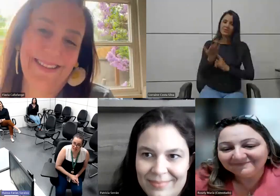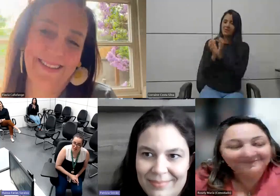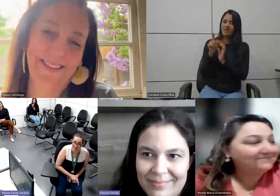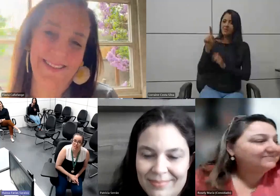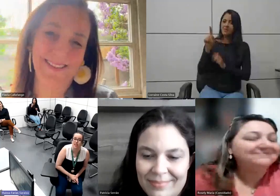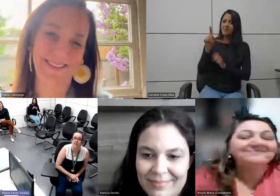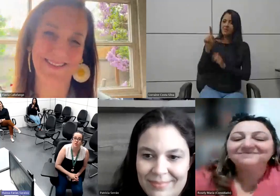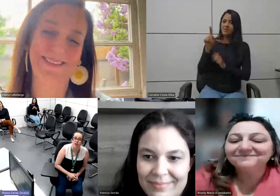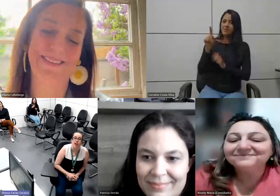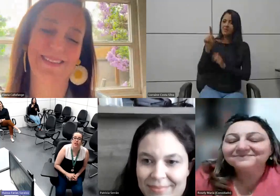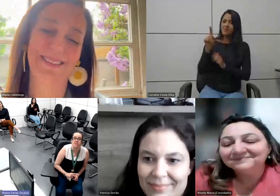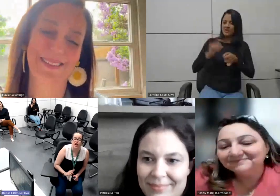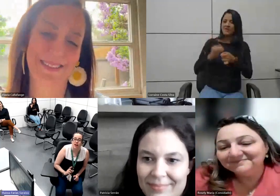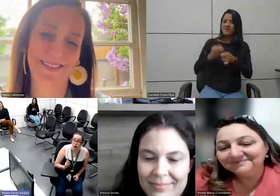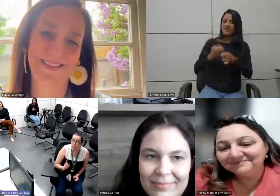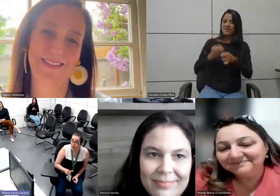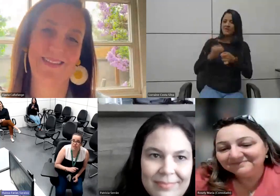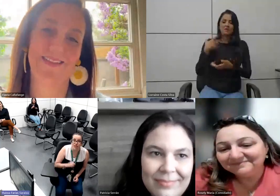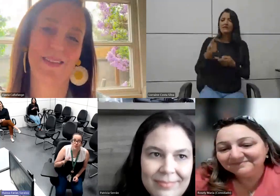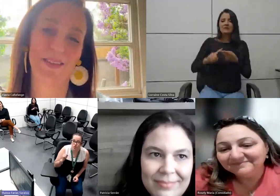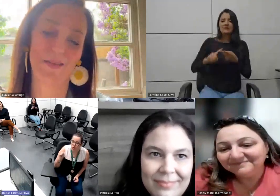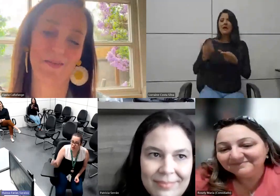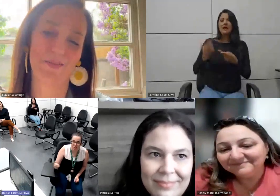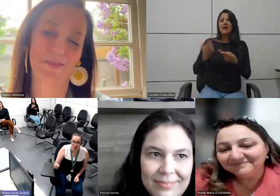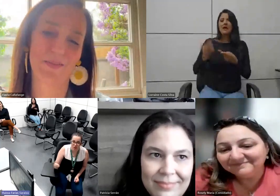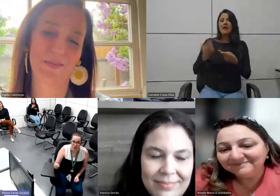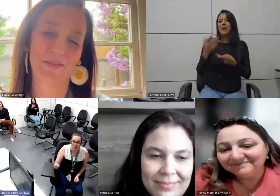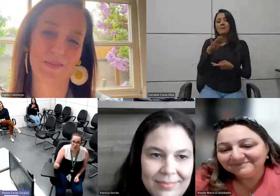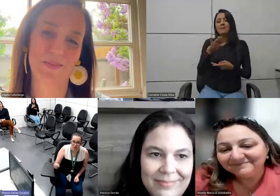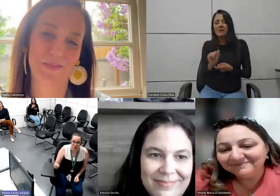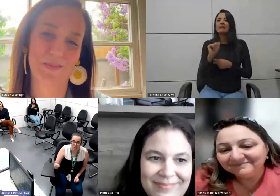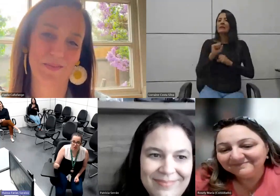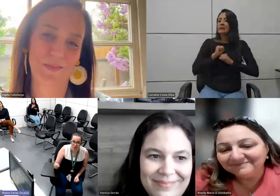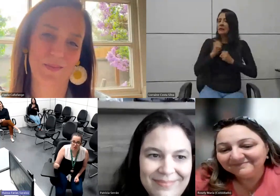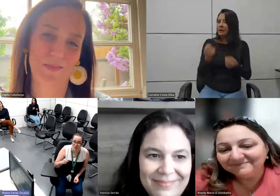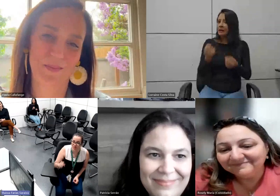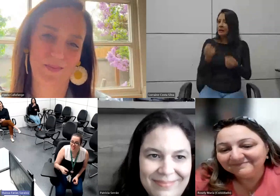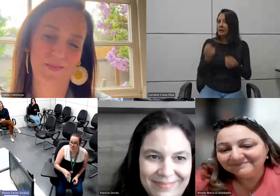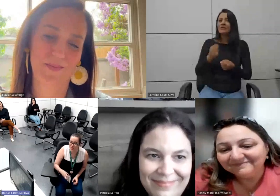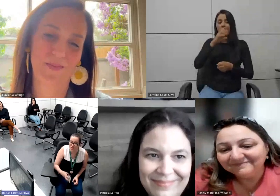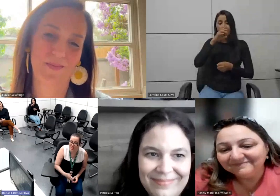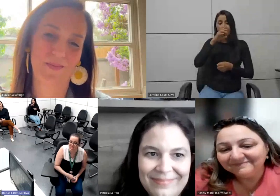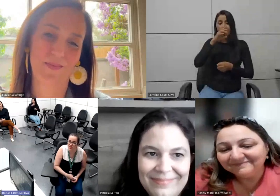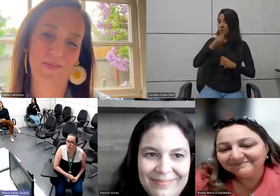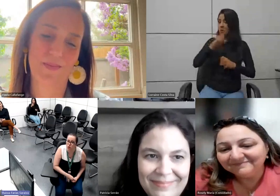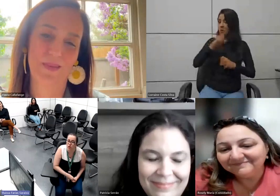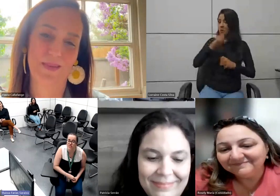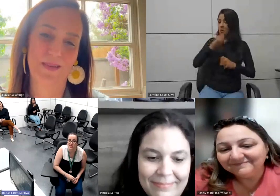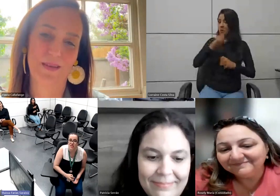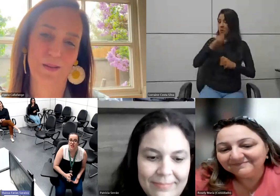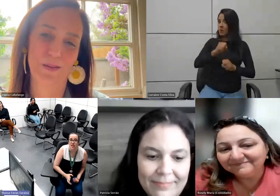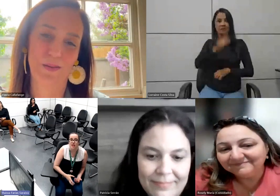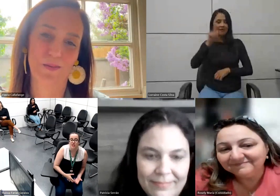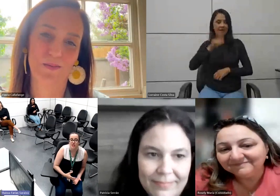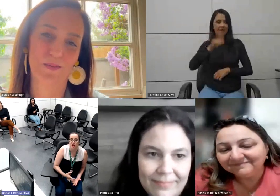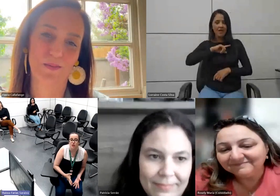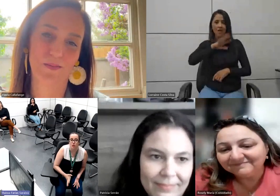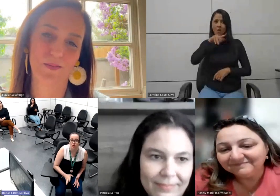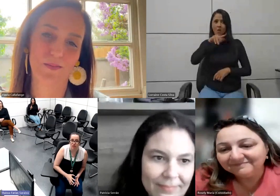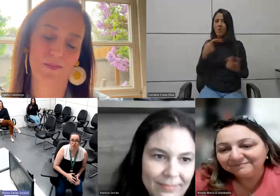que fez a gravação da Bia que lutou feito uma leoa para conseguir que a gente fizesse essas coisas